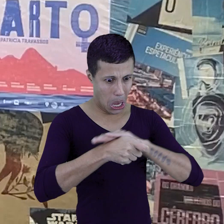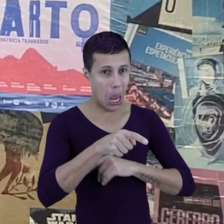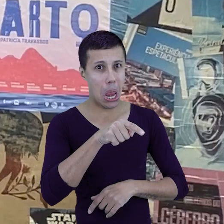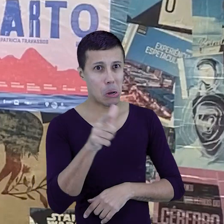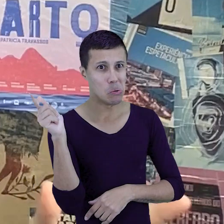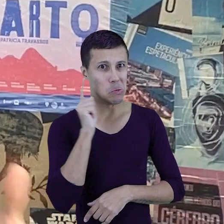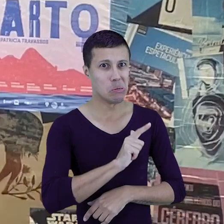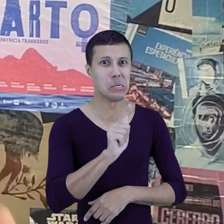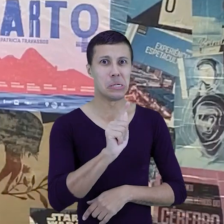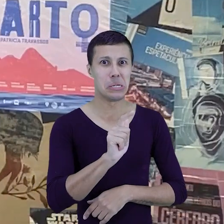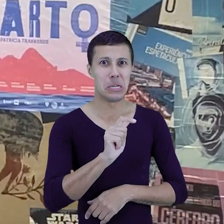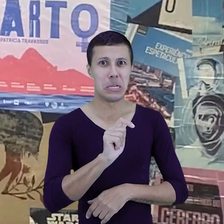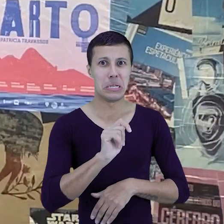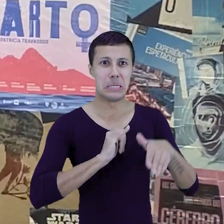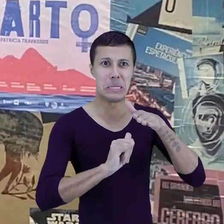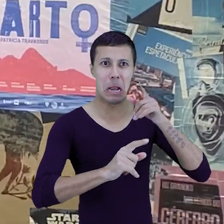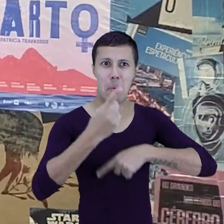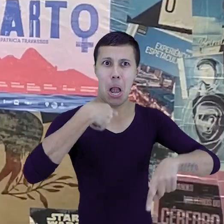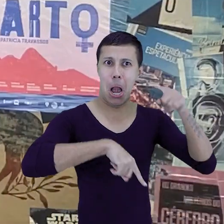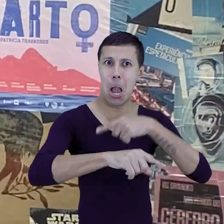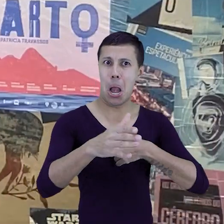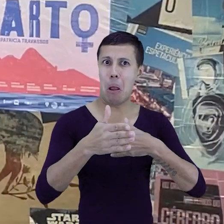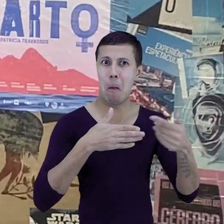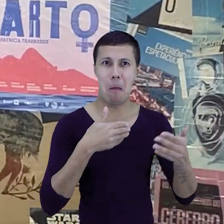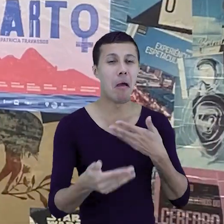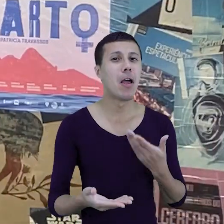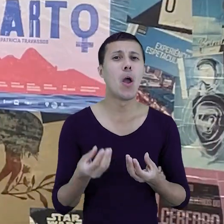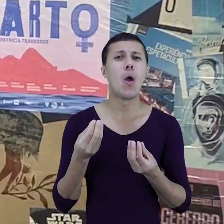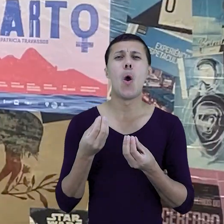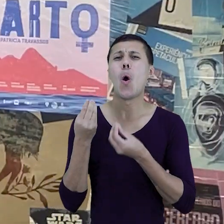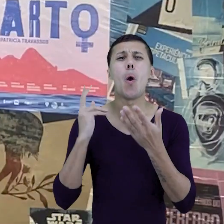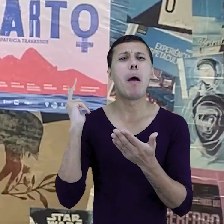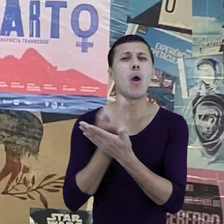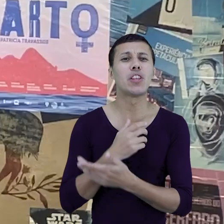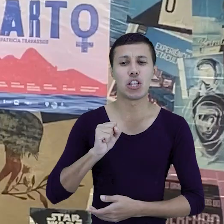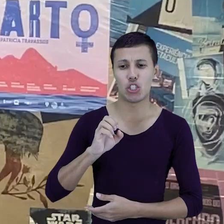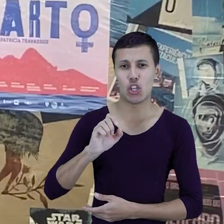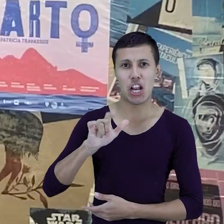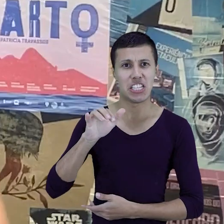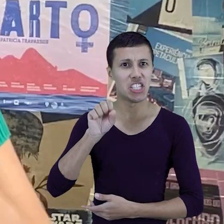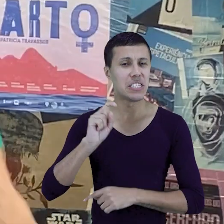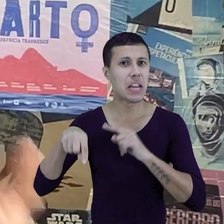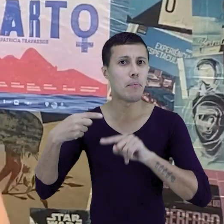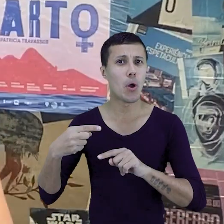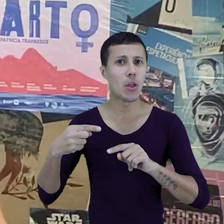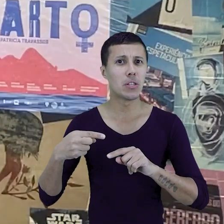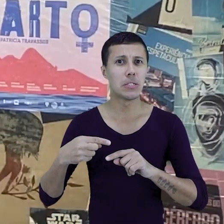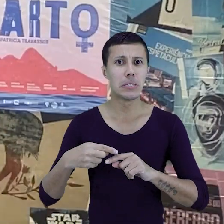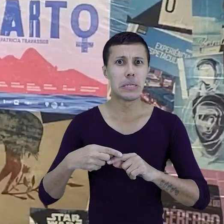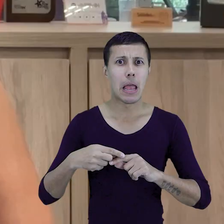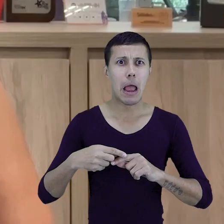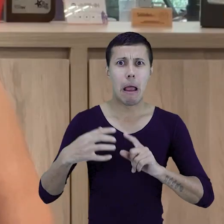tamanho muda o jogo de qualquer startup. Eu queria saber o que aconteceu com a Solids depois disso. Diminuiu ou